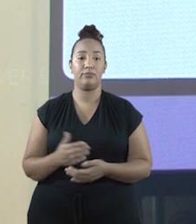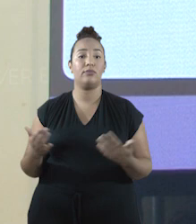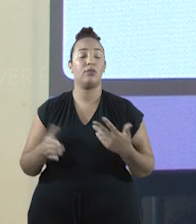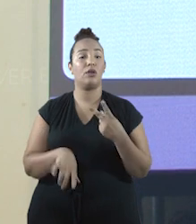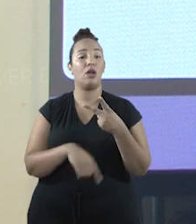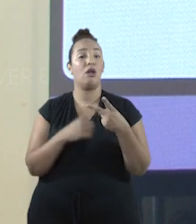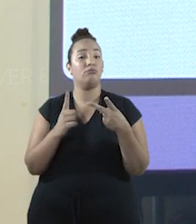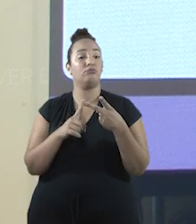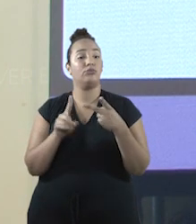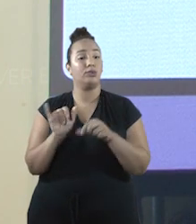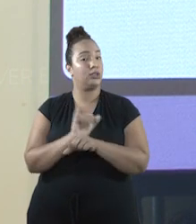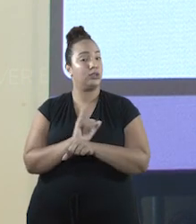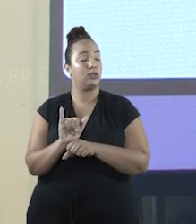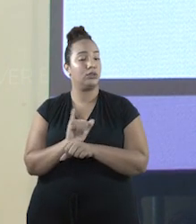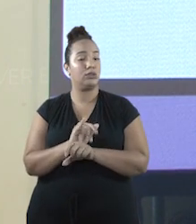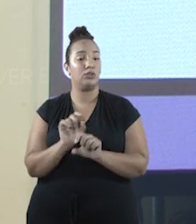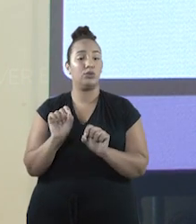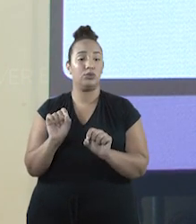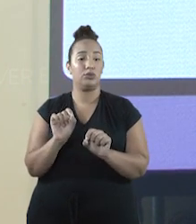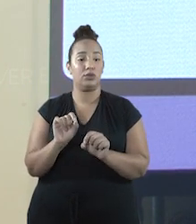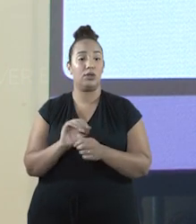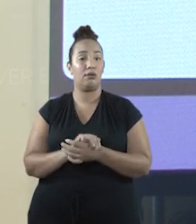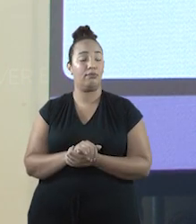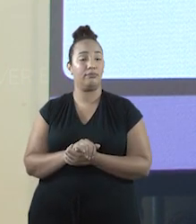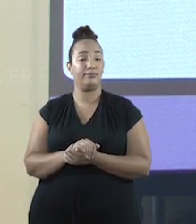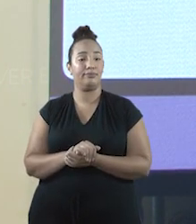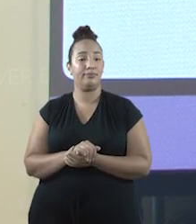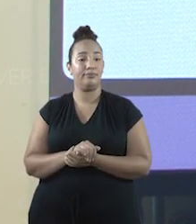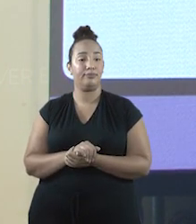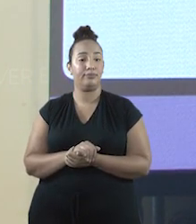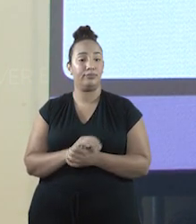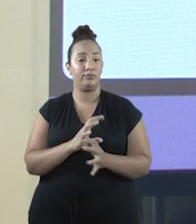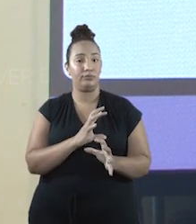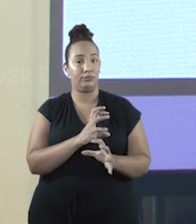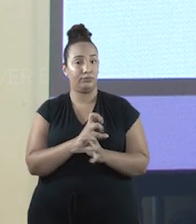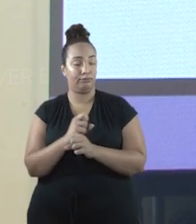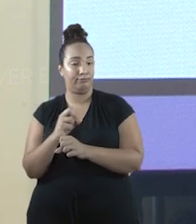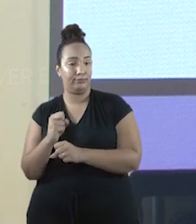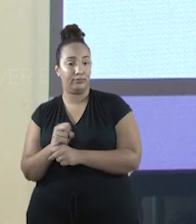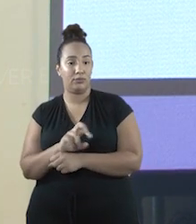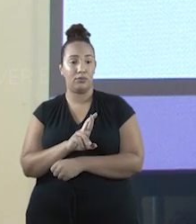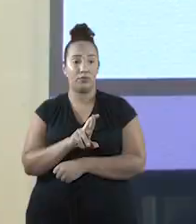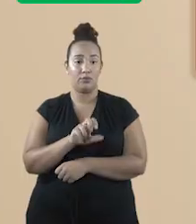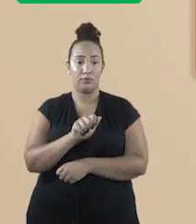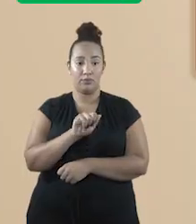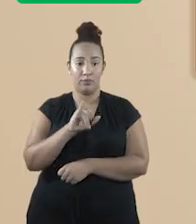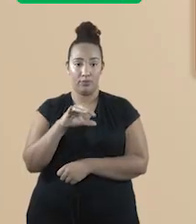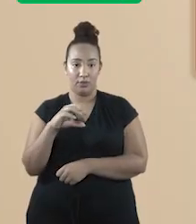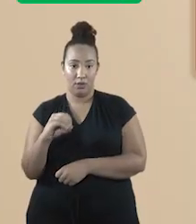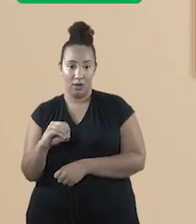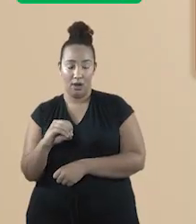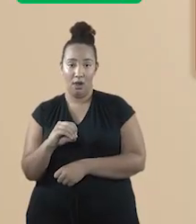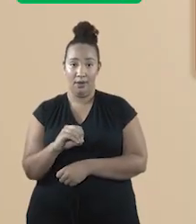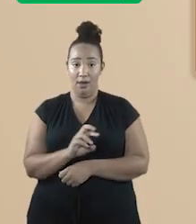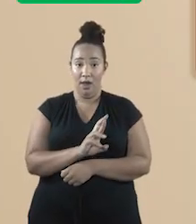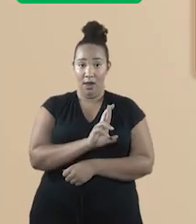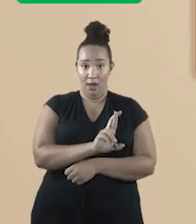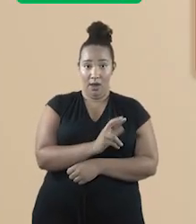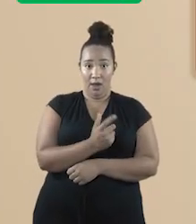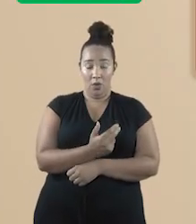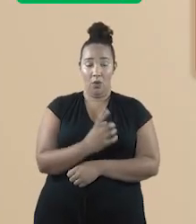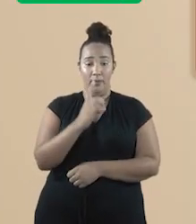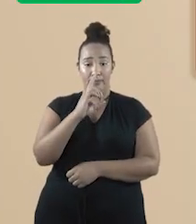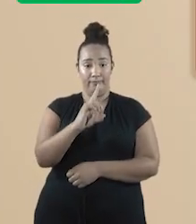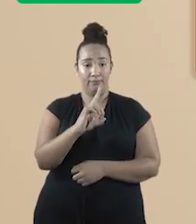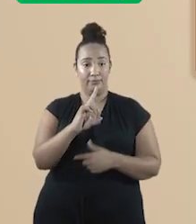segunda forma de calcular essa área é, inicialmente, calcularmos o raio. Como R é igual a d